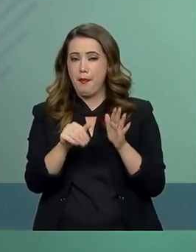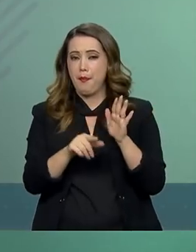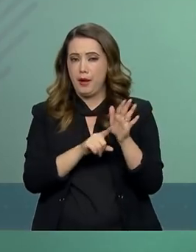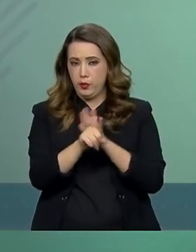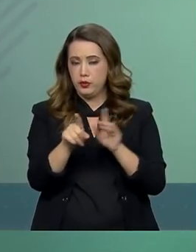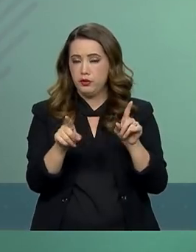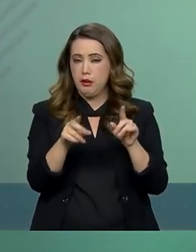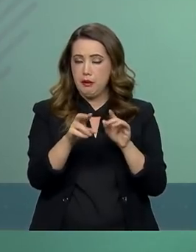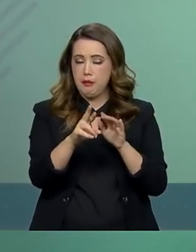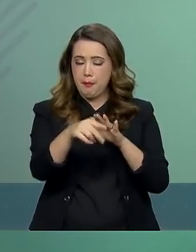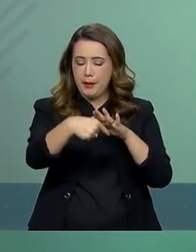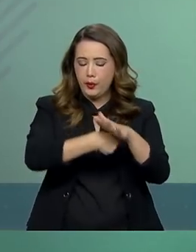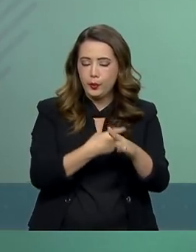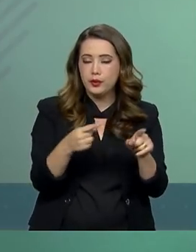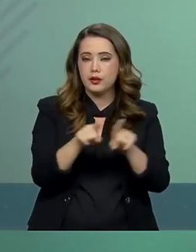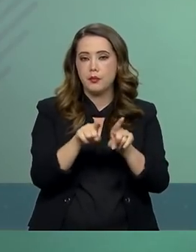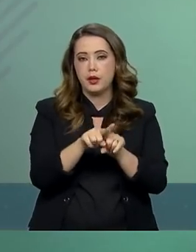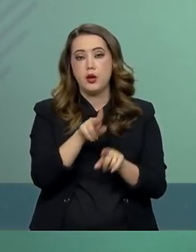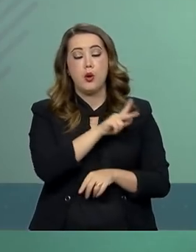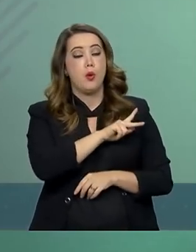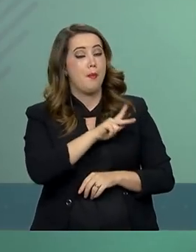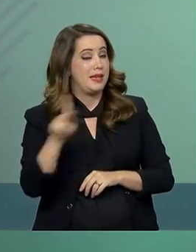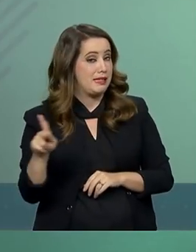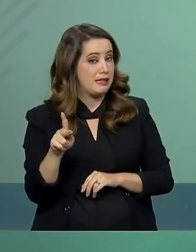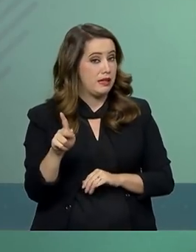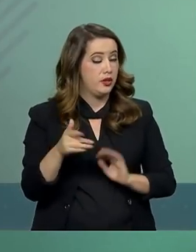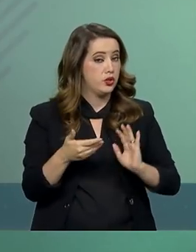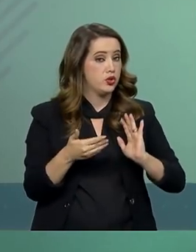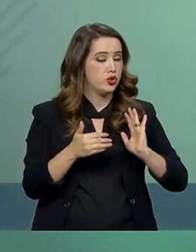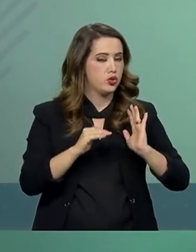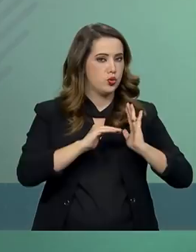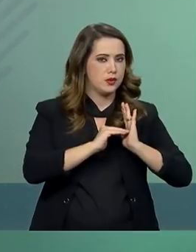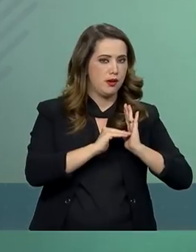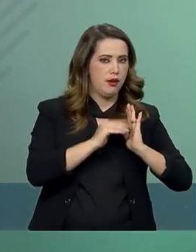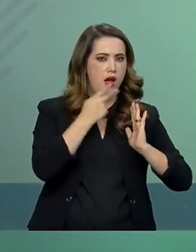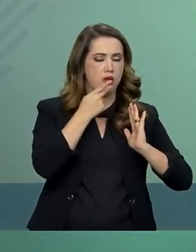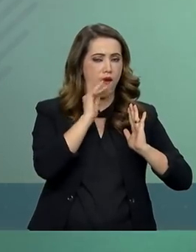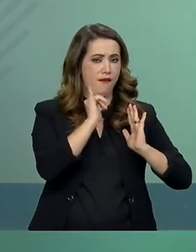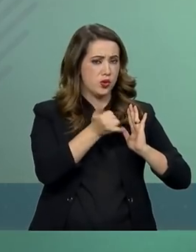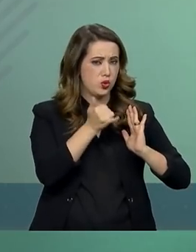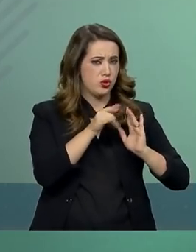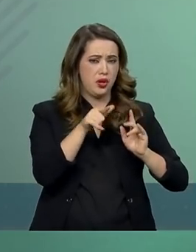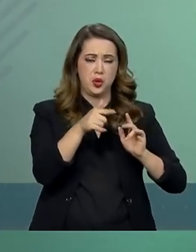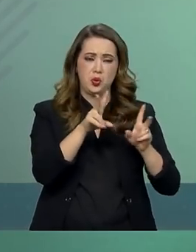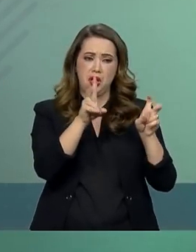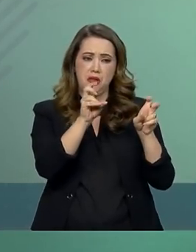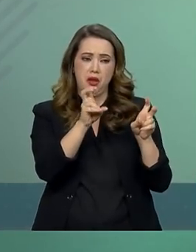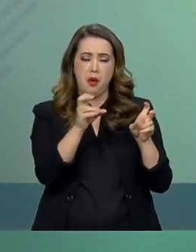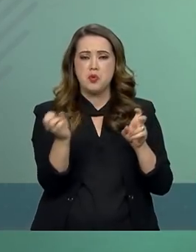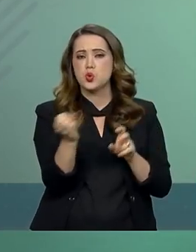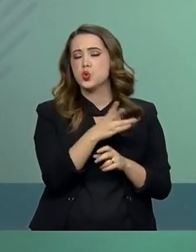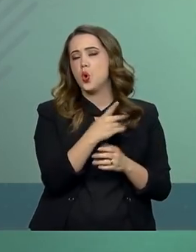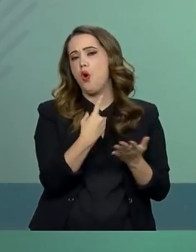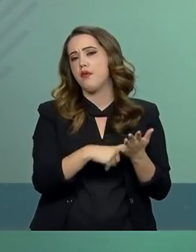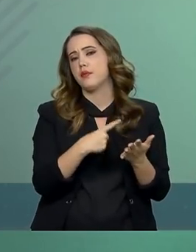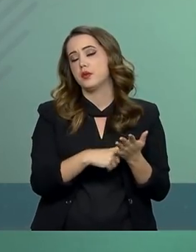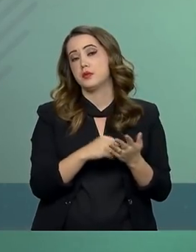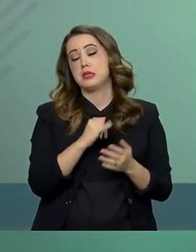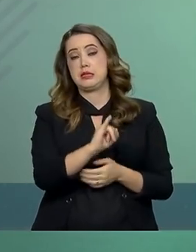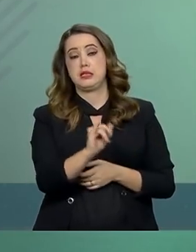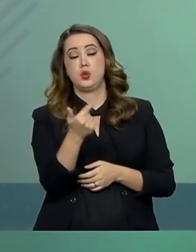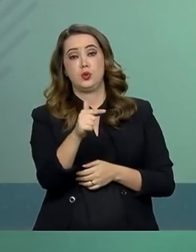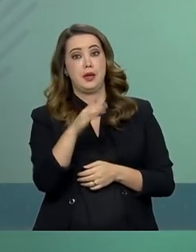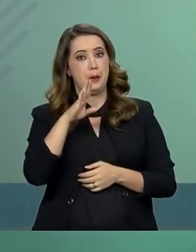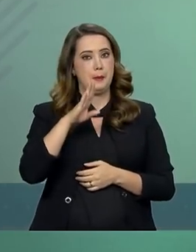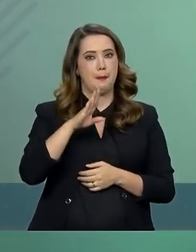do Senado já sinalizou que não colocará assuntos em pautas que não sejam aqueles considerados prioridades